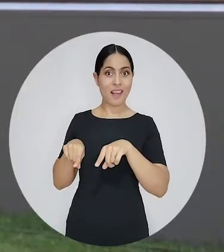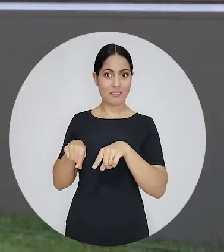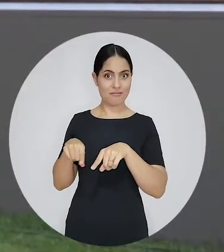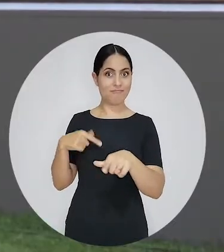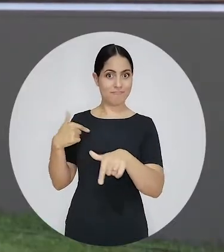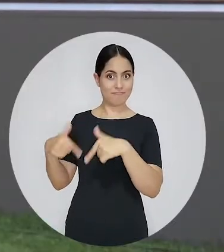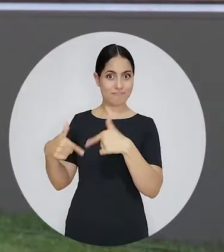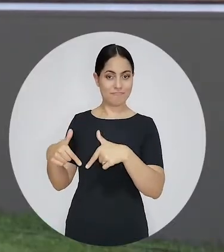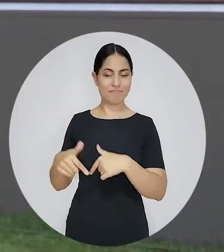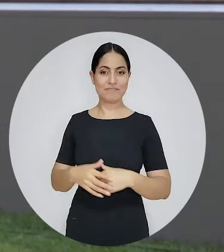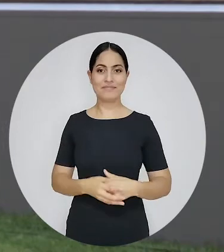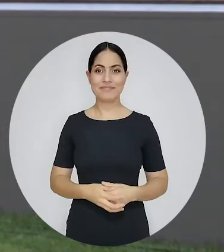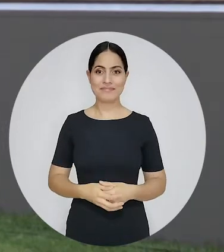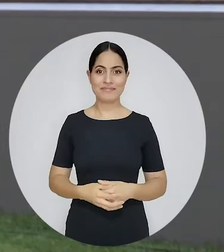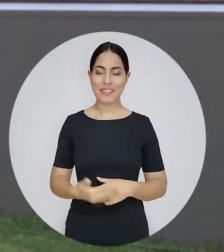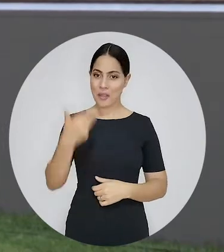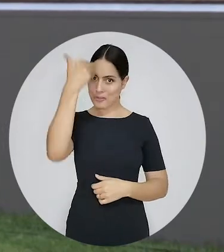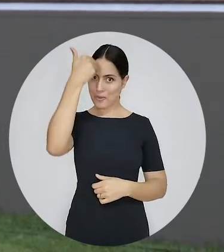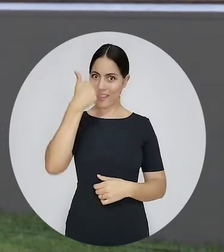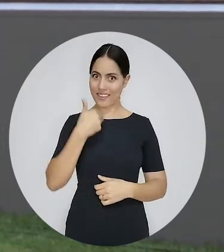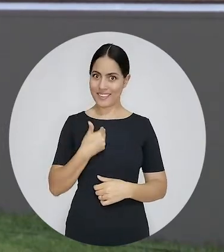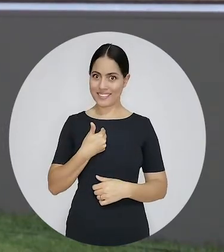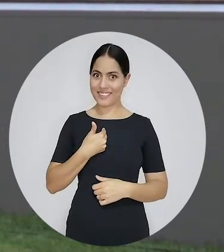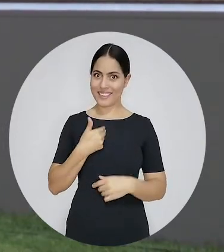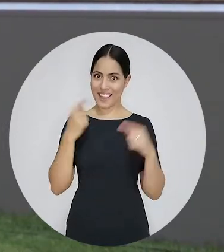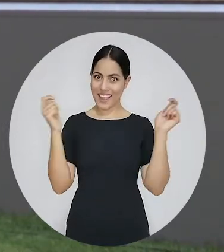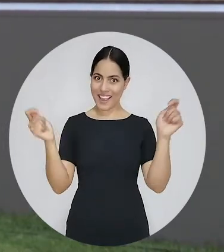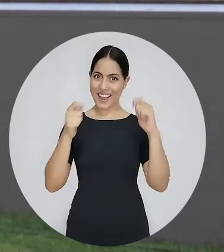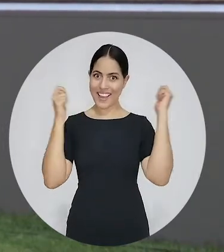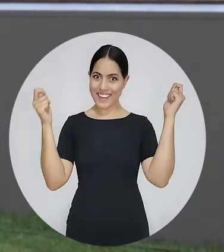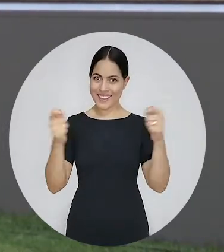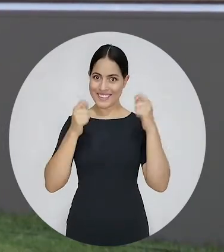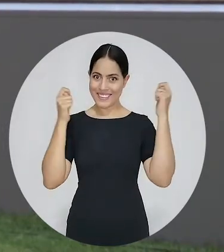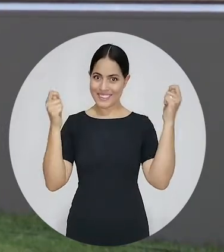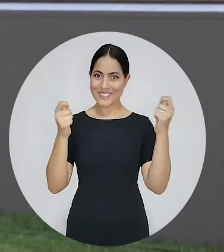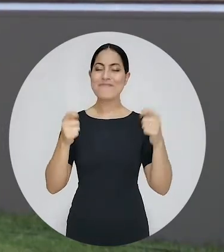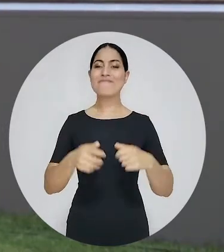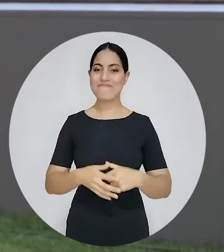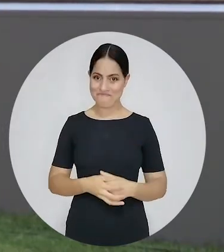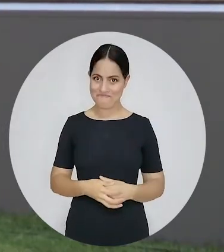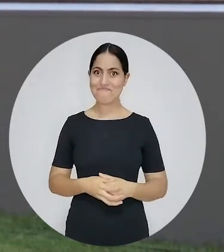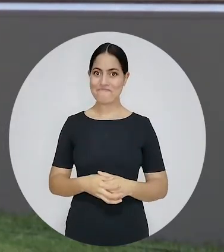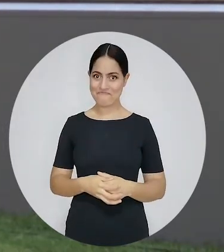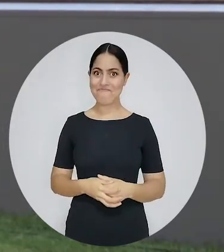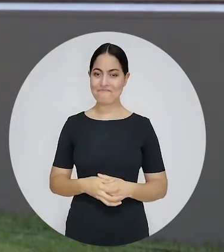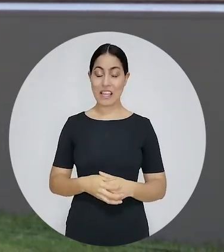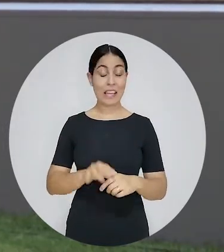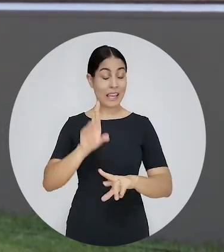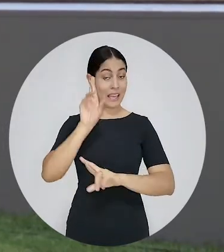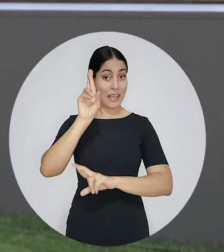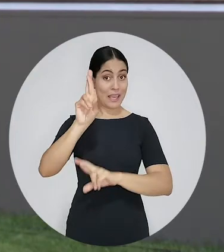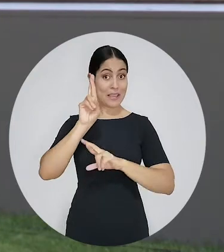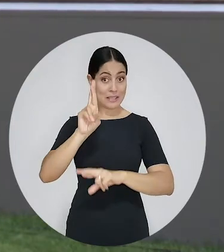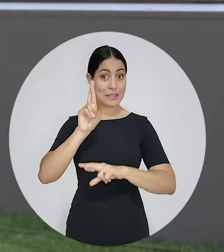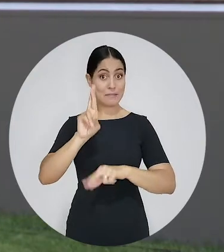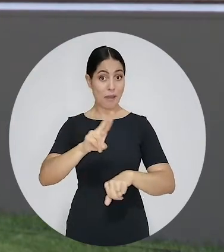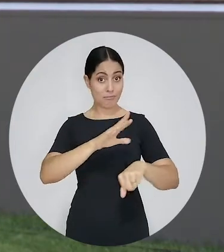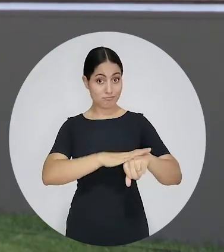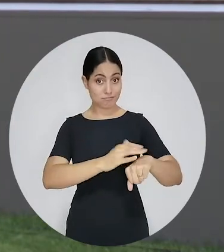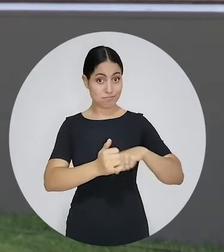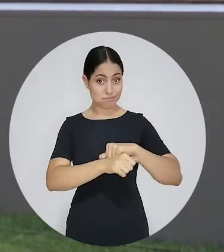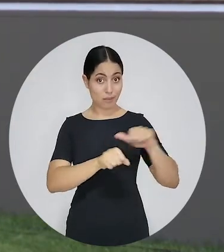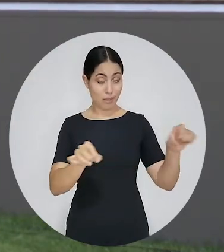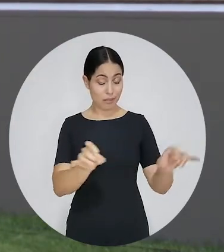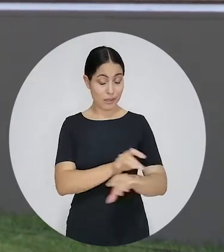Caruaru, num dia, para mim, inesquecível. No meio dessa pandemia, no final, espero eu, desse pesadelo, estamos aqui